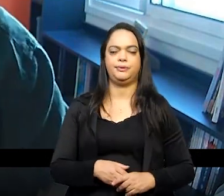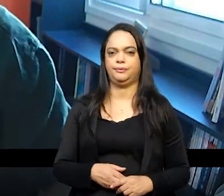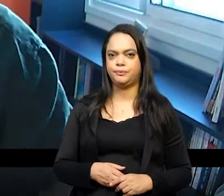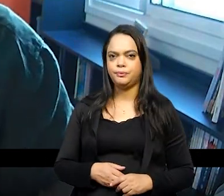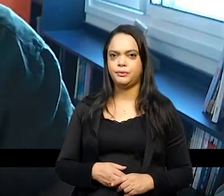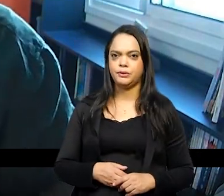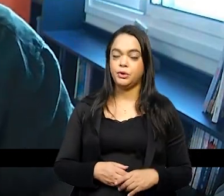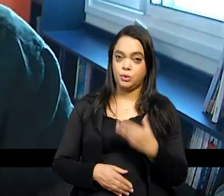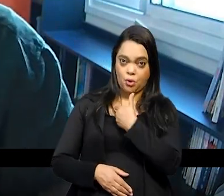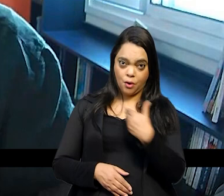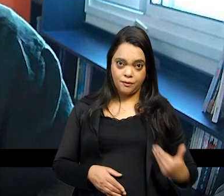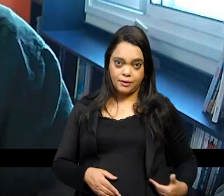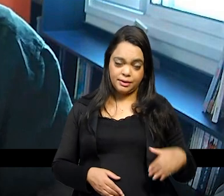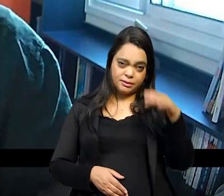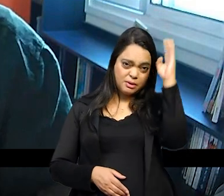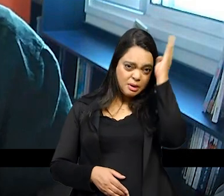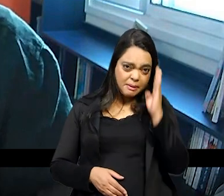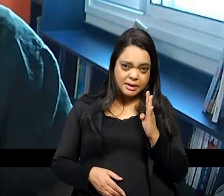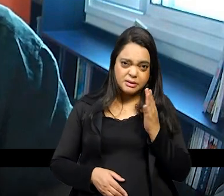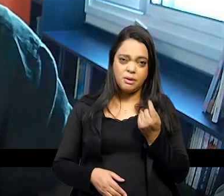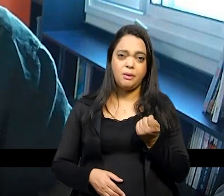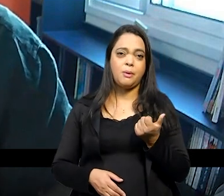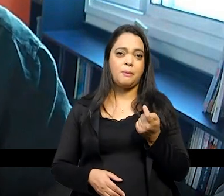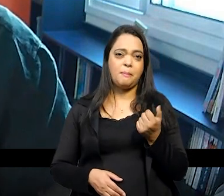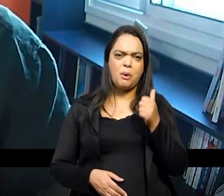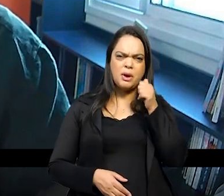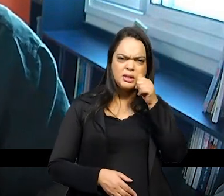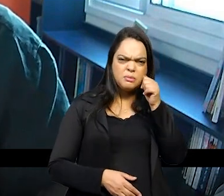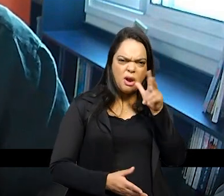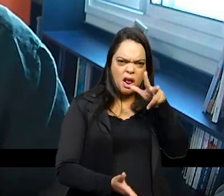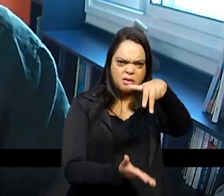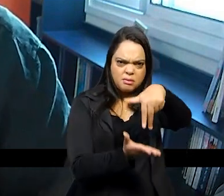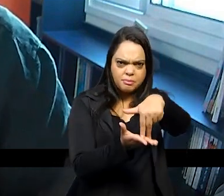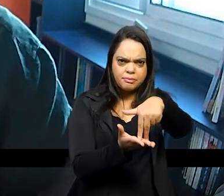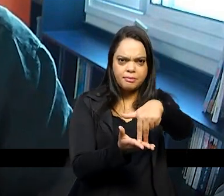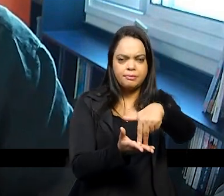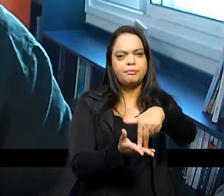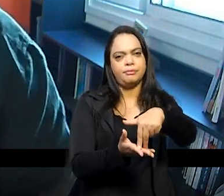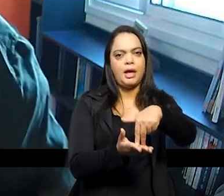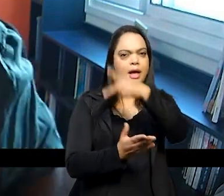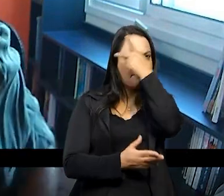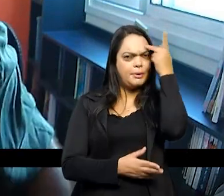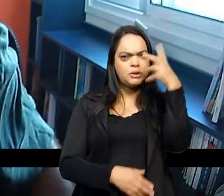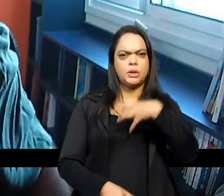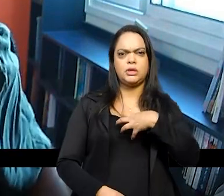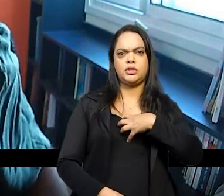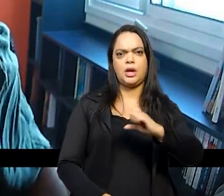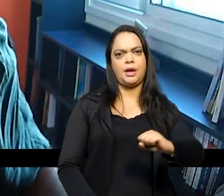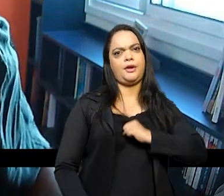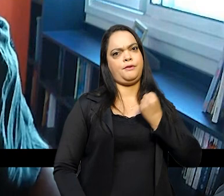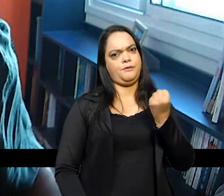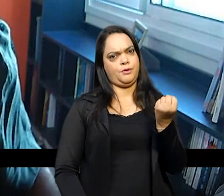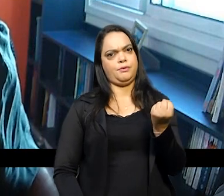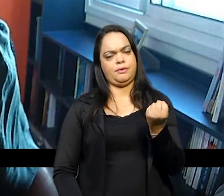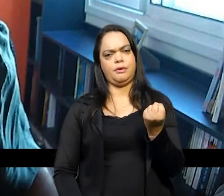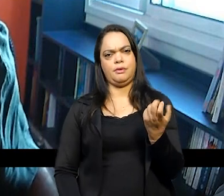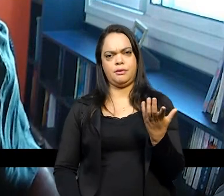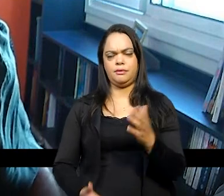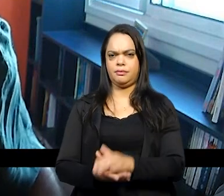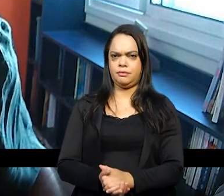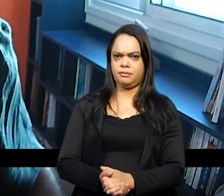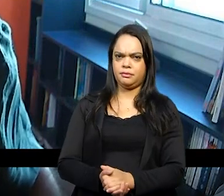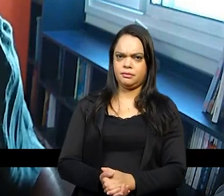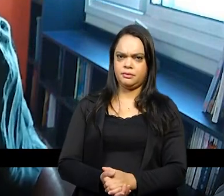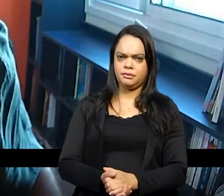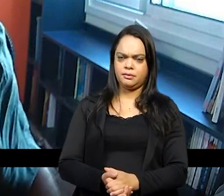ministério que governa o Brasil isso é motivo de indignação vocês lembram do ministério do governo Temer